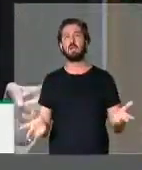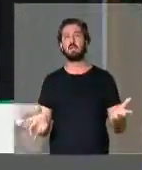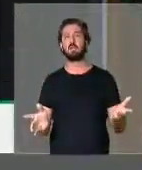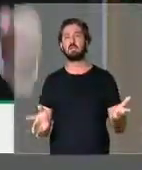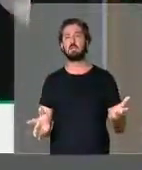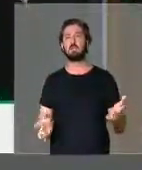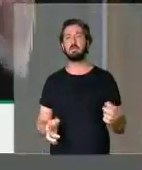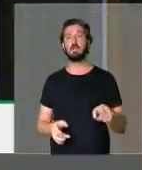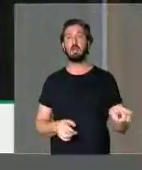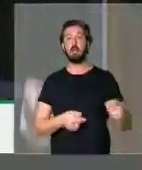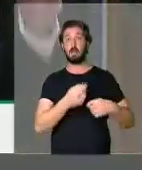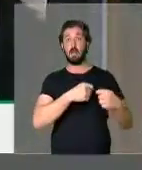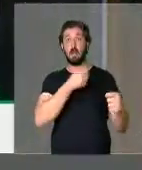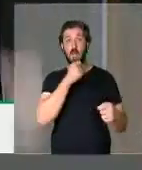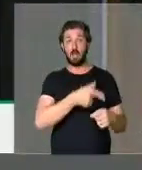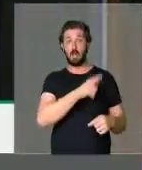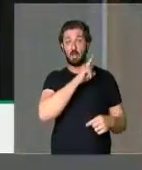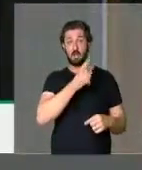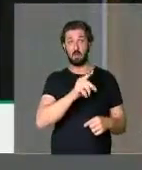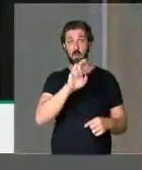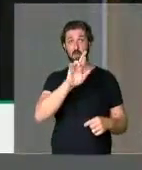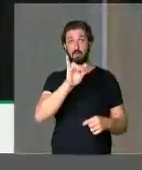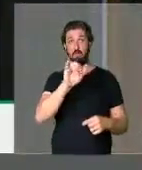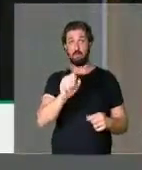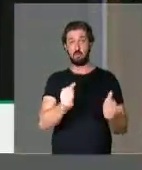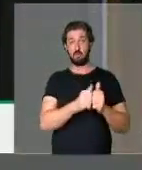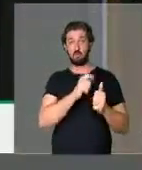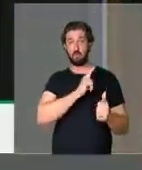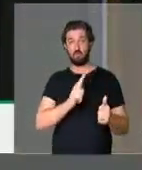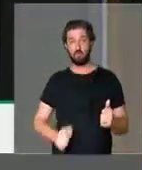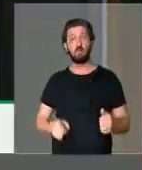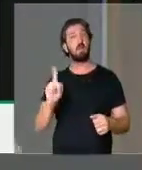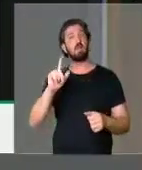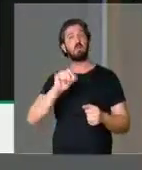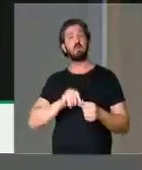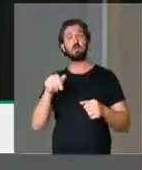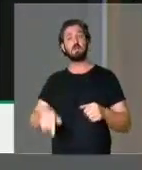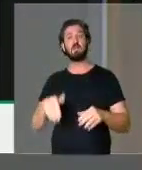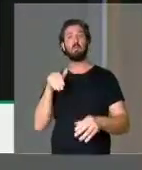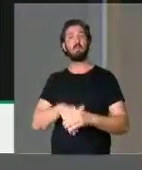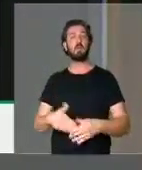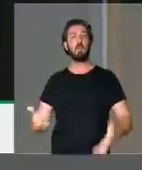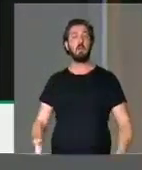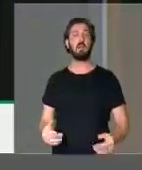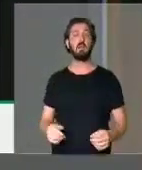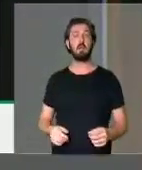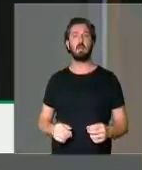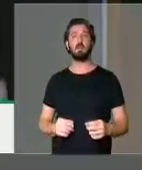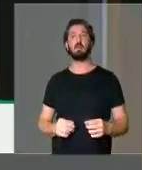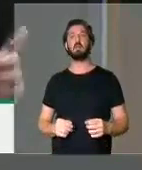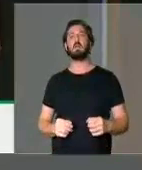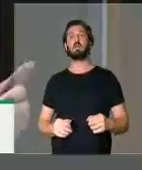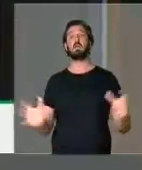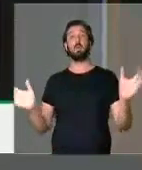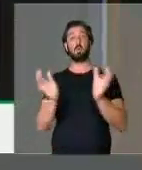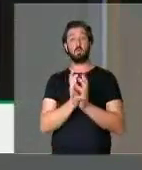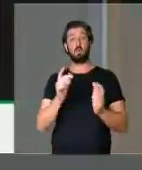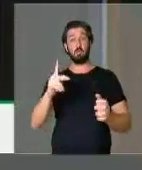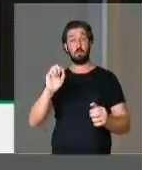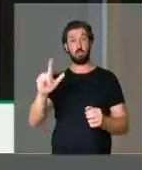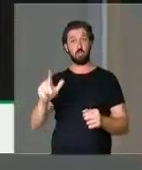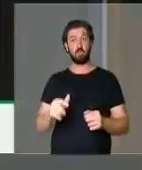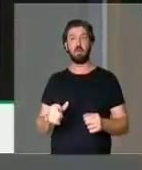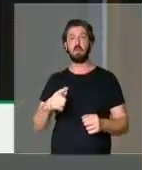Enquanto eles não negociaram o refis com o governo, eles não botaram essa matéria em votação. A bancada do